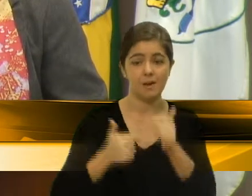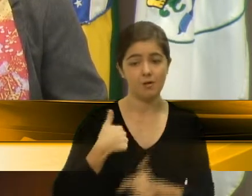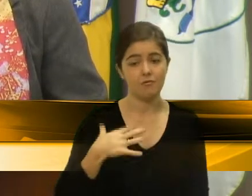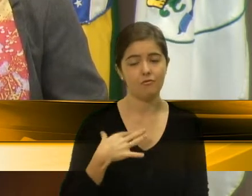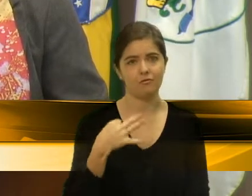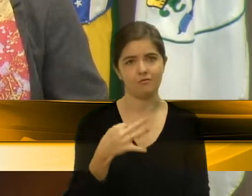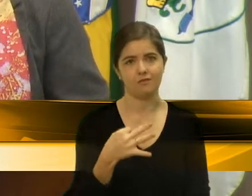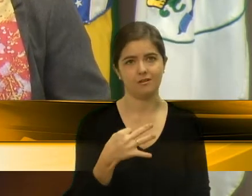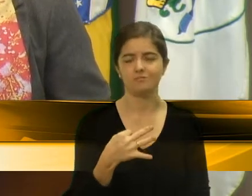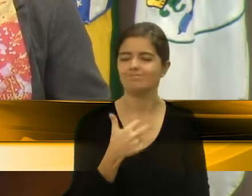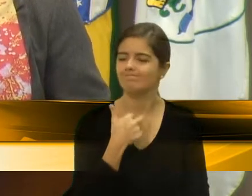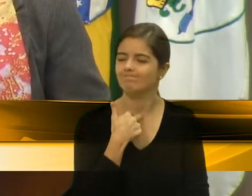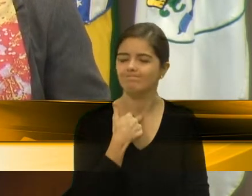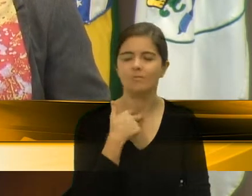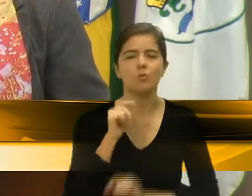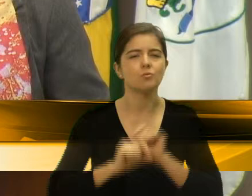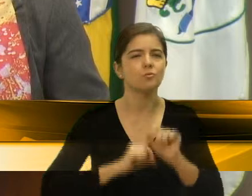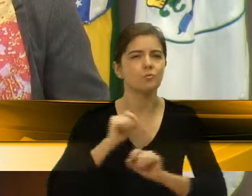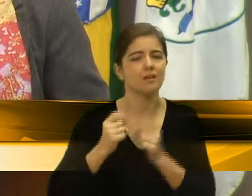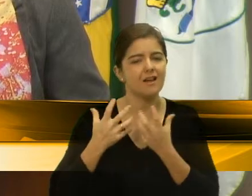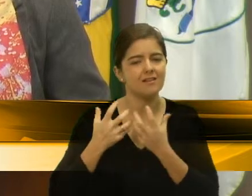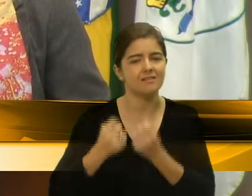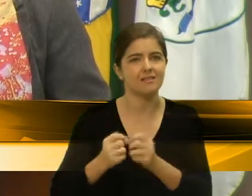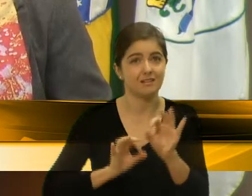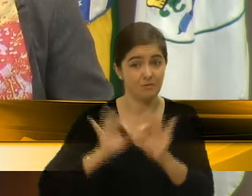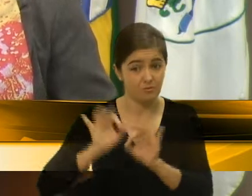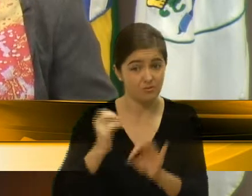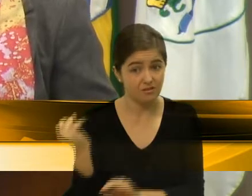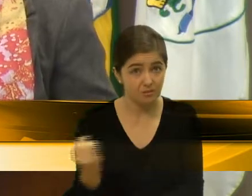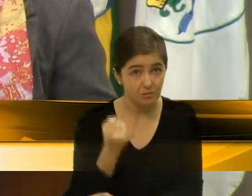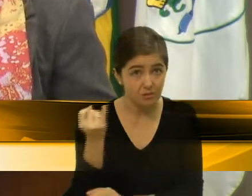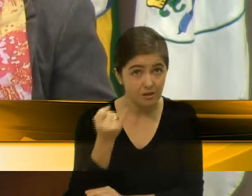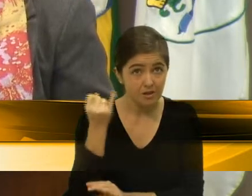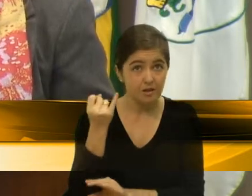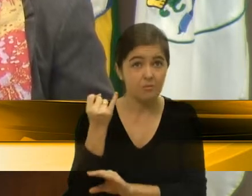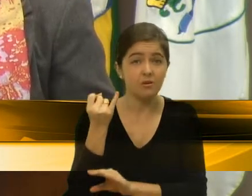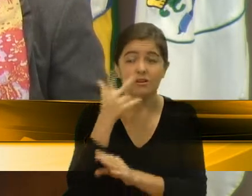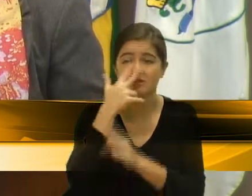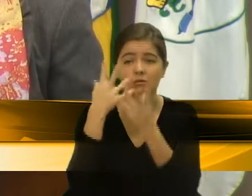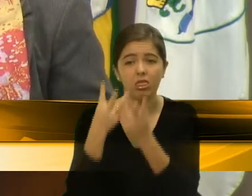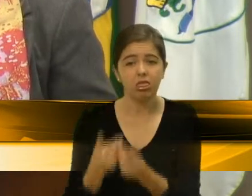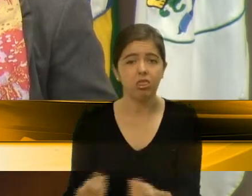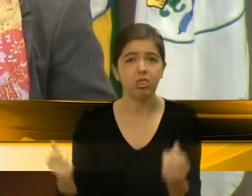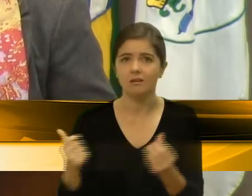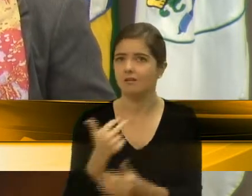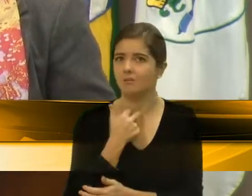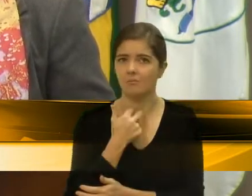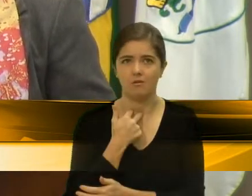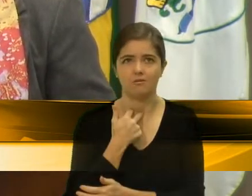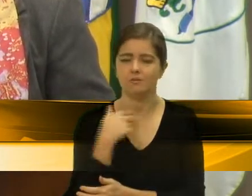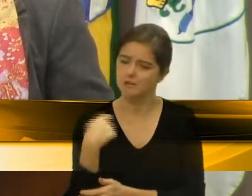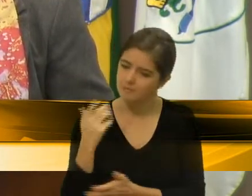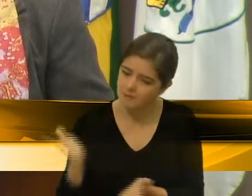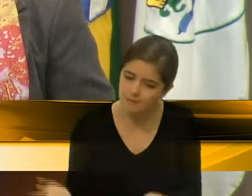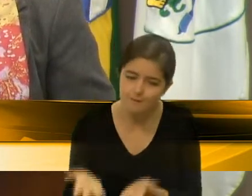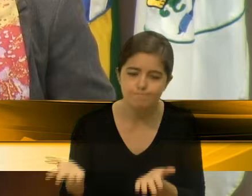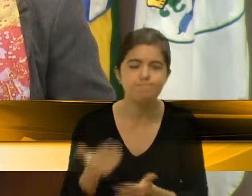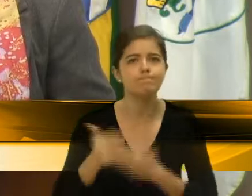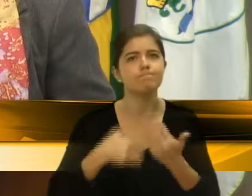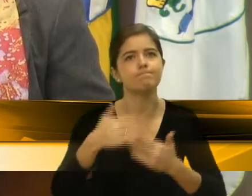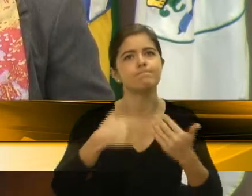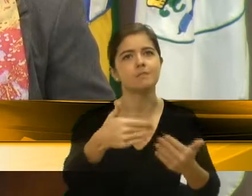podemos deixar um projeto desse tão importante para Caxias do Sul, e ele está morrendo. Nós vamos estar iniciando agora,